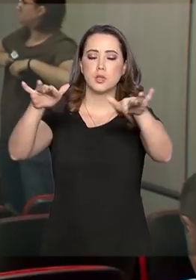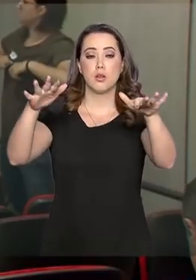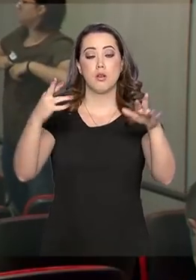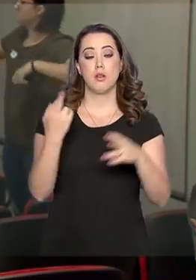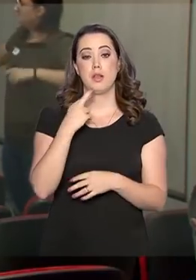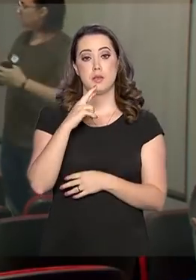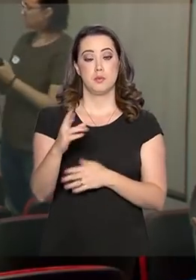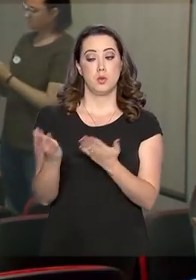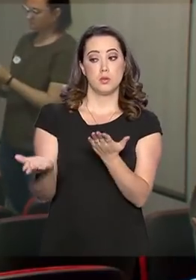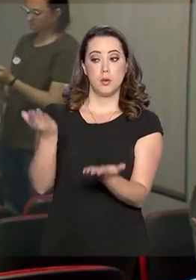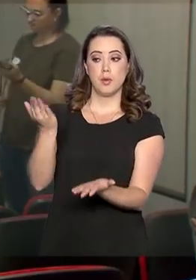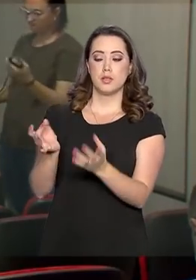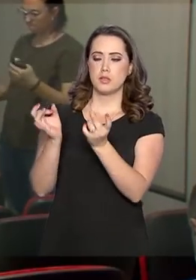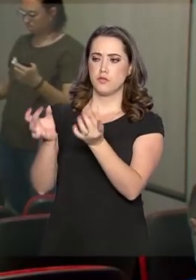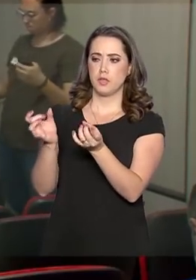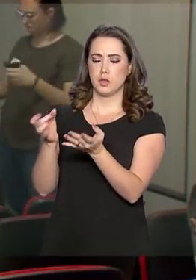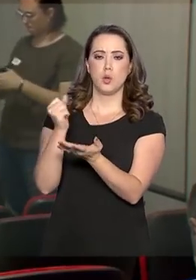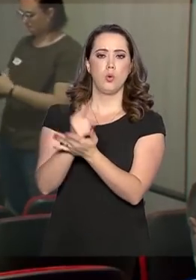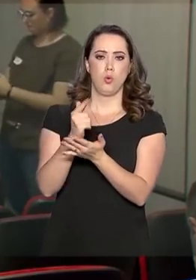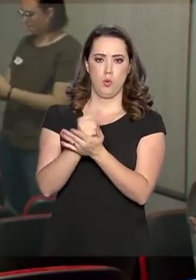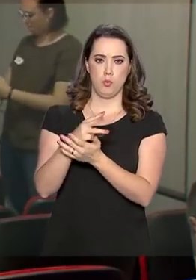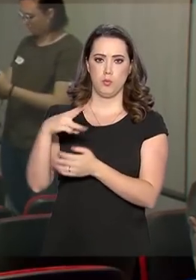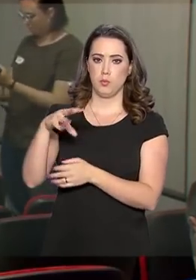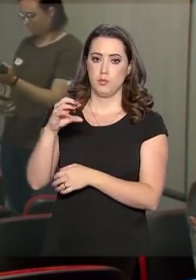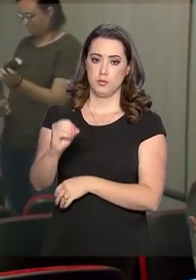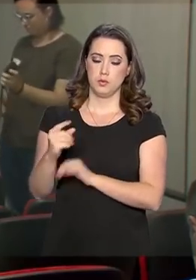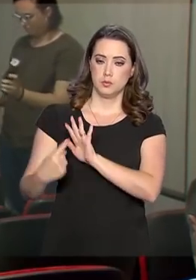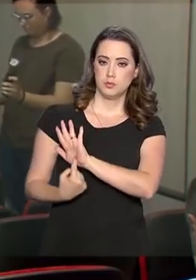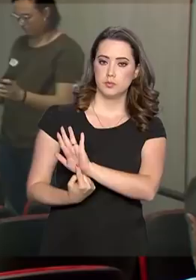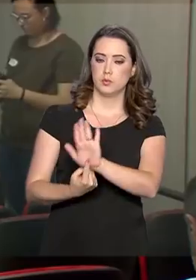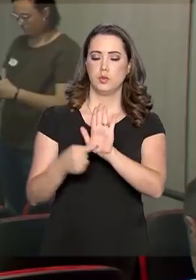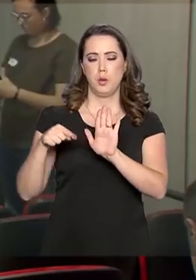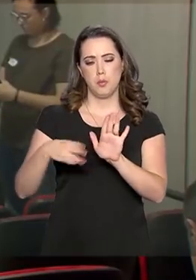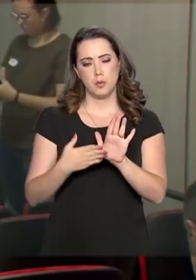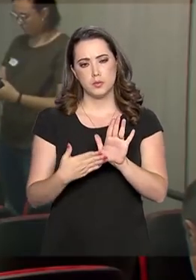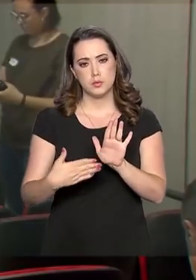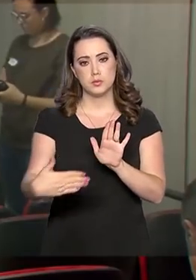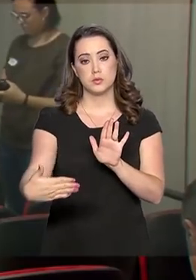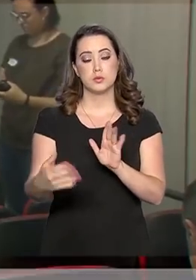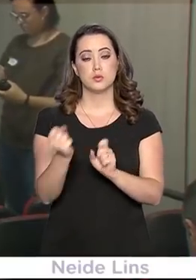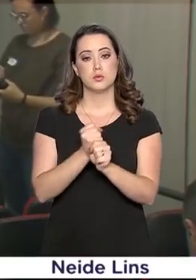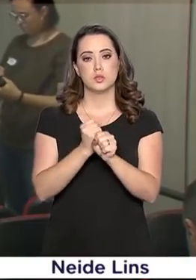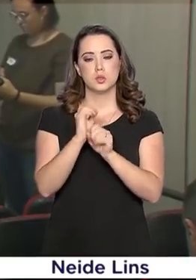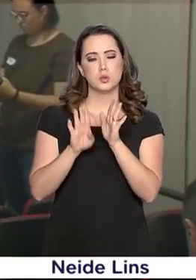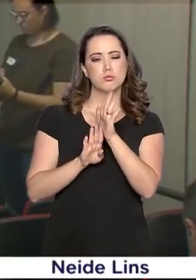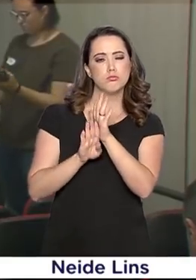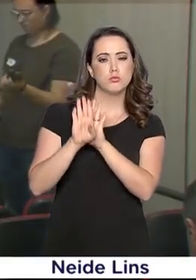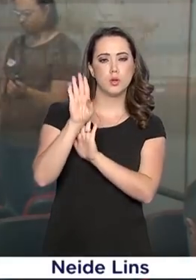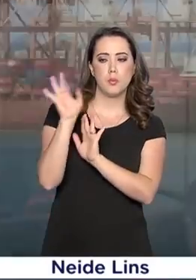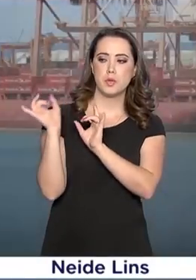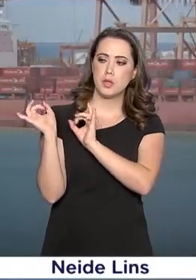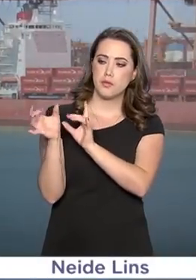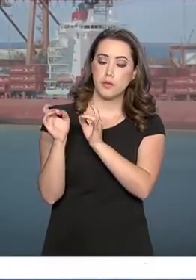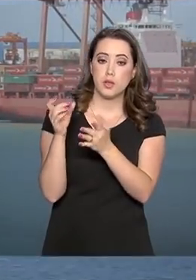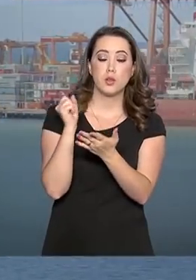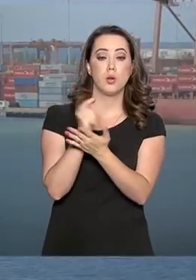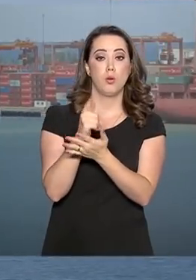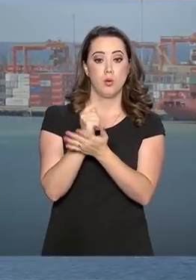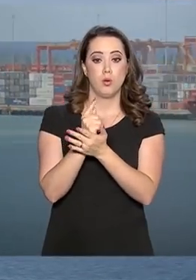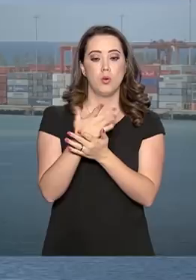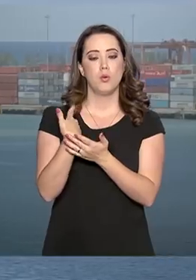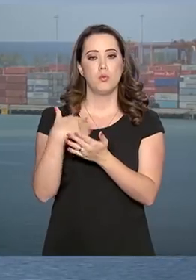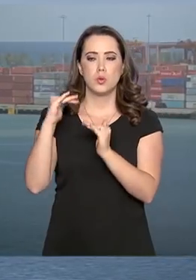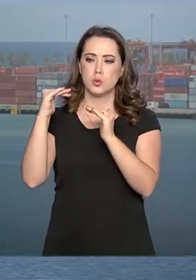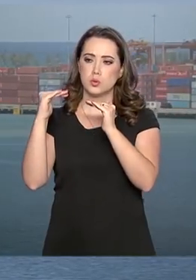pouco o resultado da balança comercial de março, que mostra neste ano que houve um aumento das importações e uma leve queda